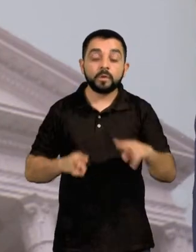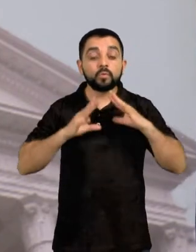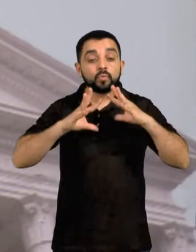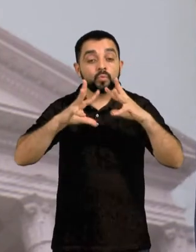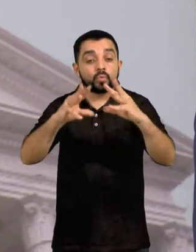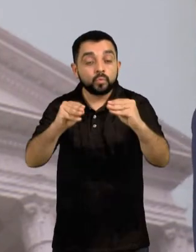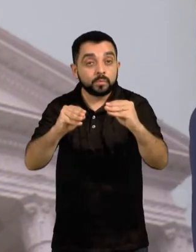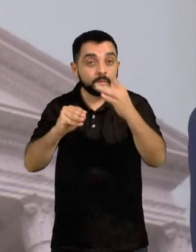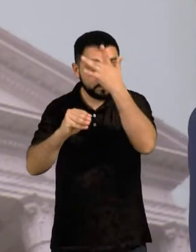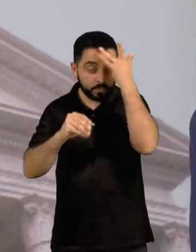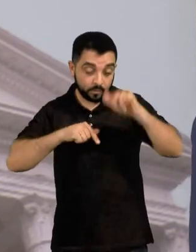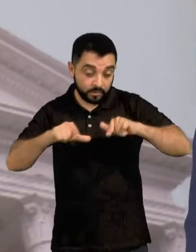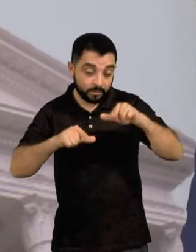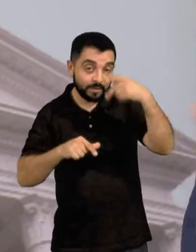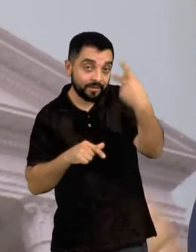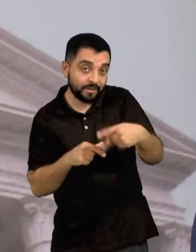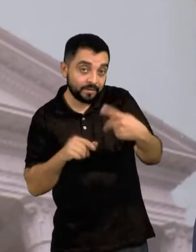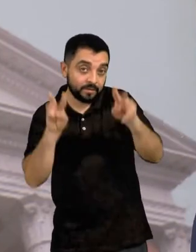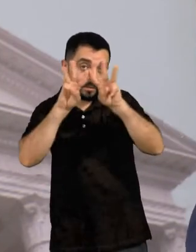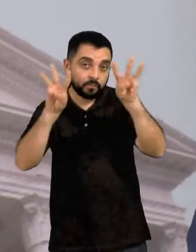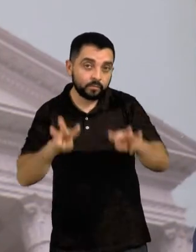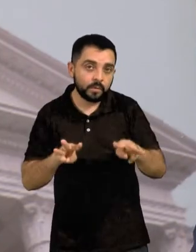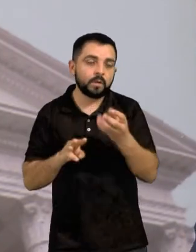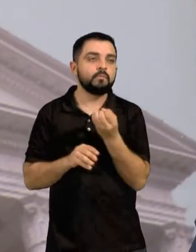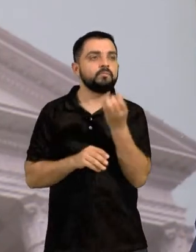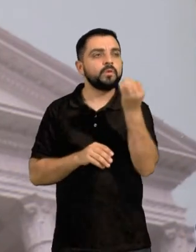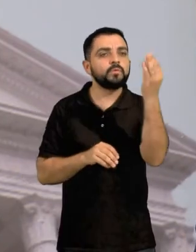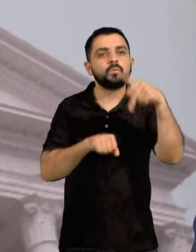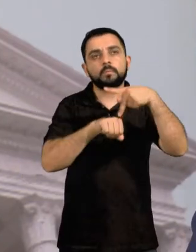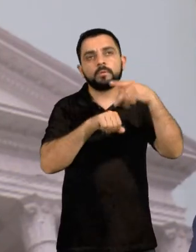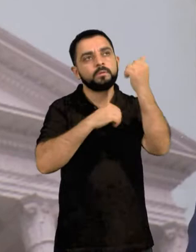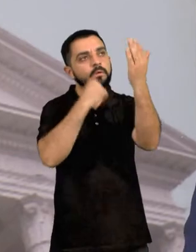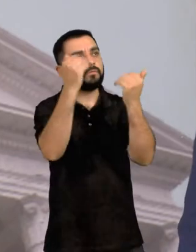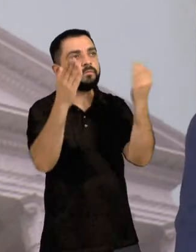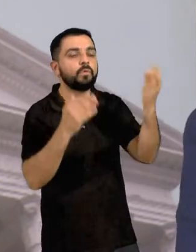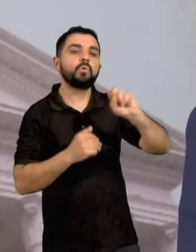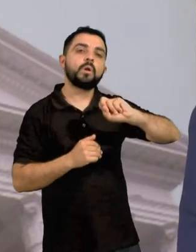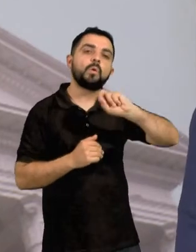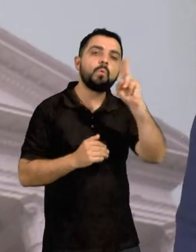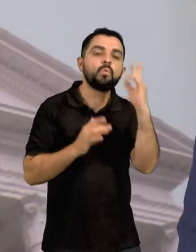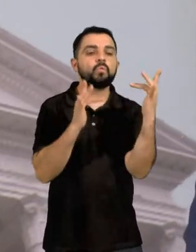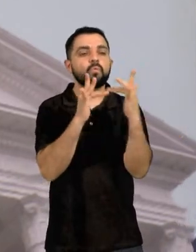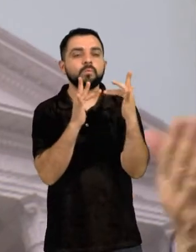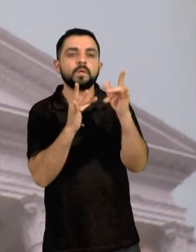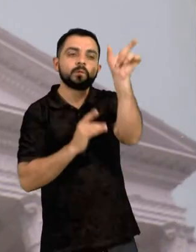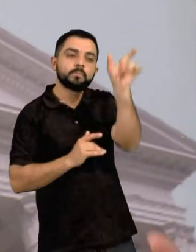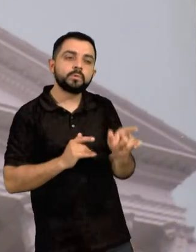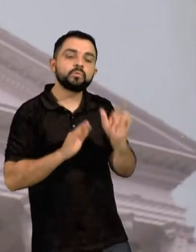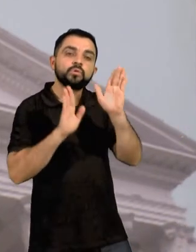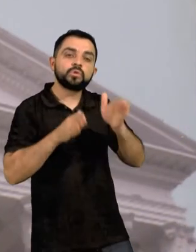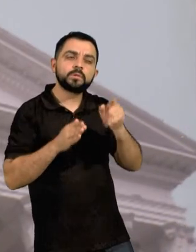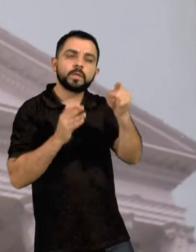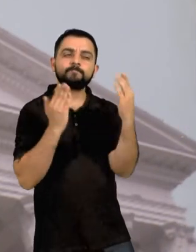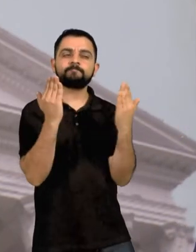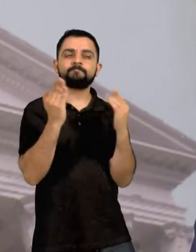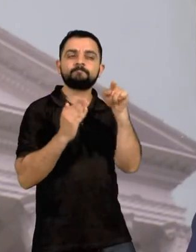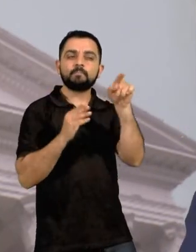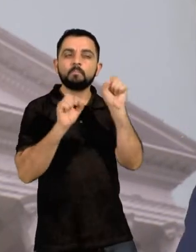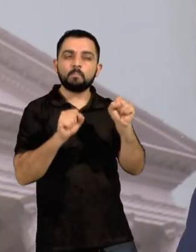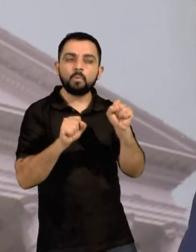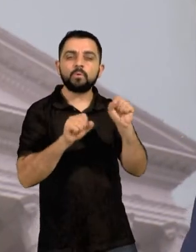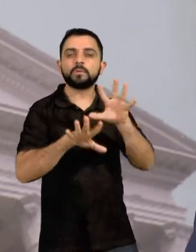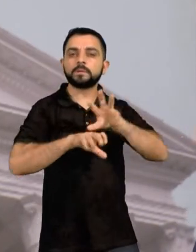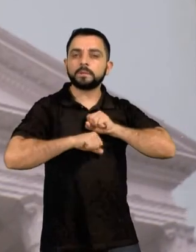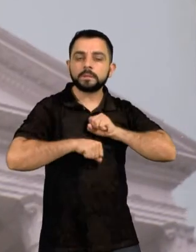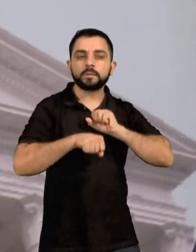estado em viagens ou lugares de risco, ou no exterior, que tenham tido contato com infectados ou suspeitos de terem sido infectados,